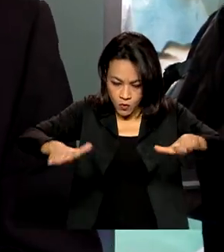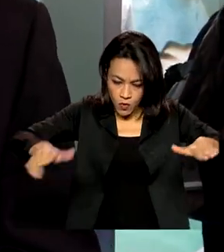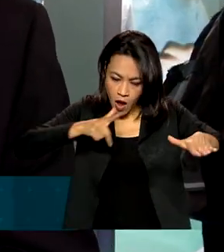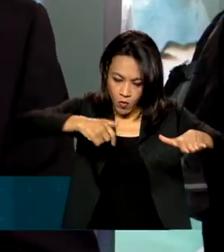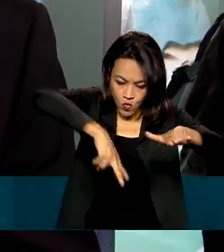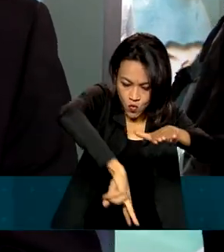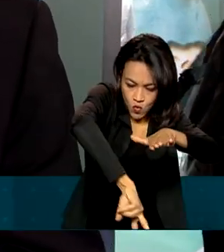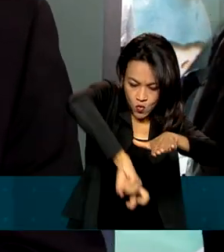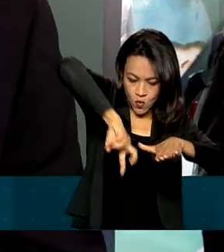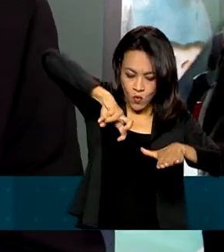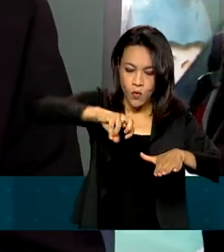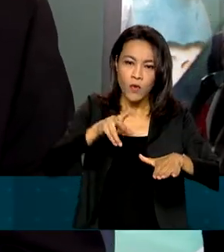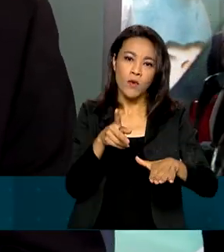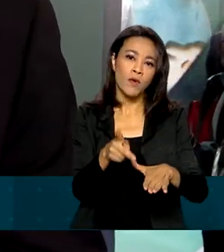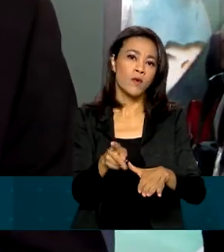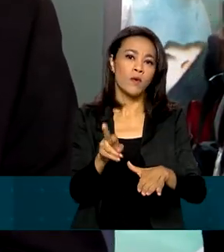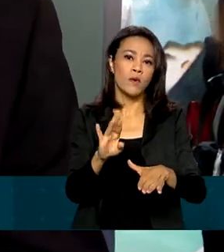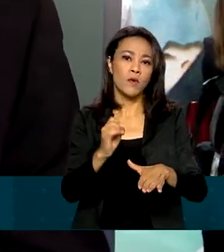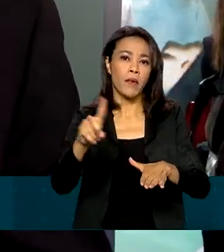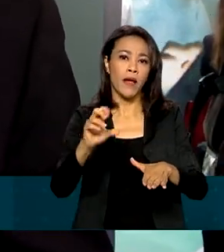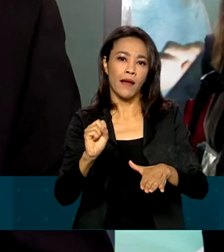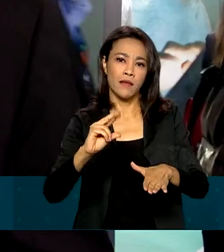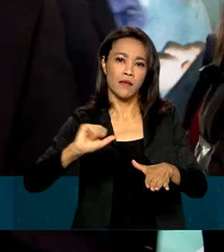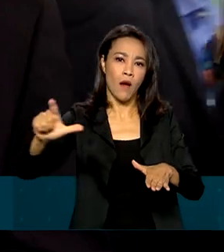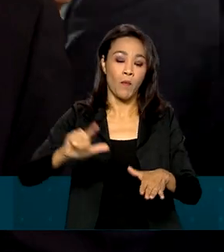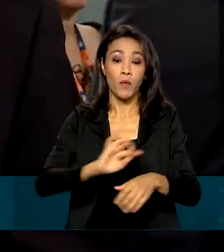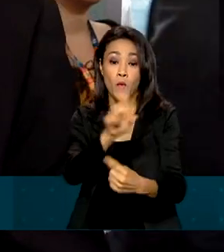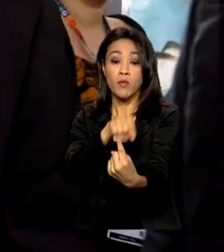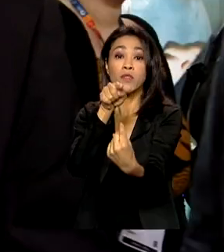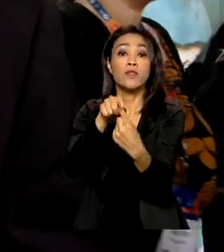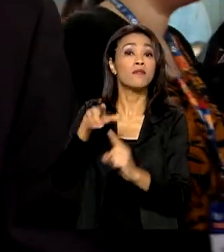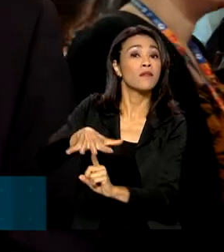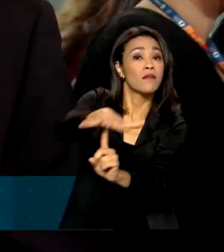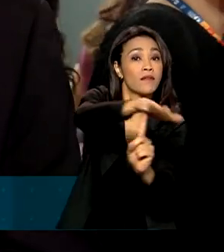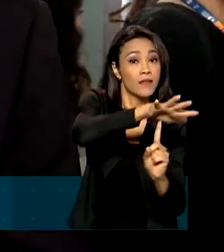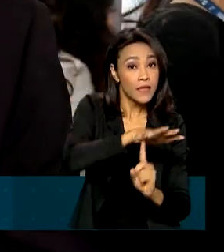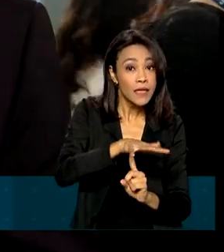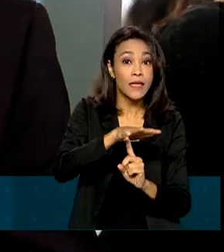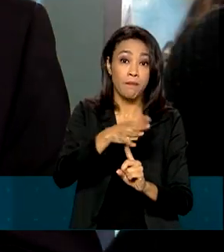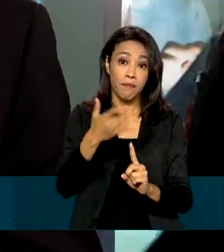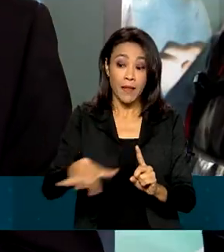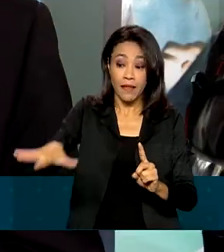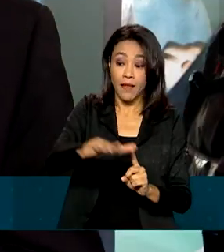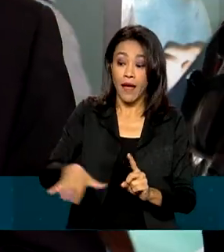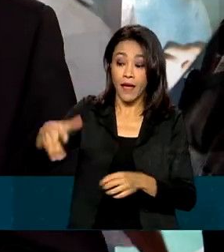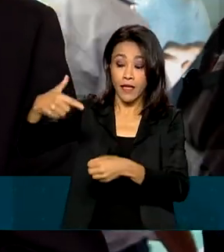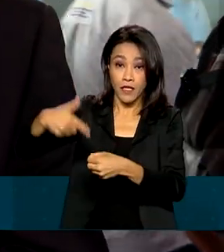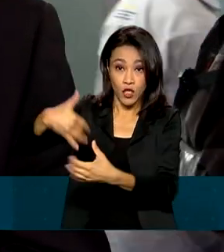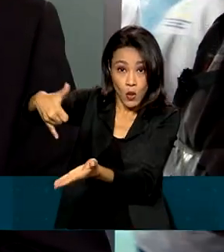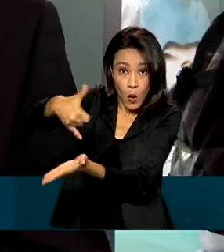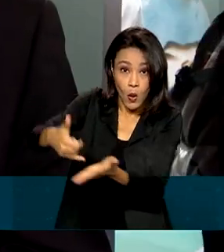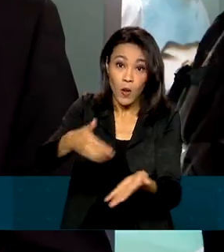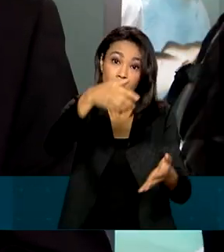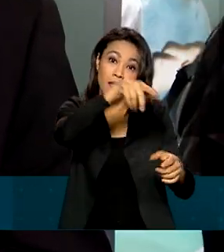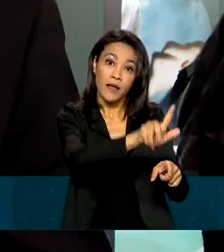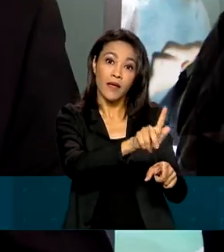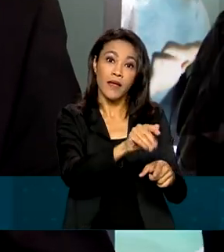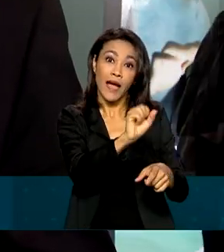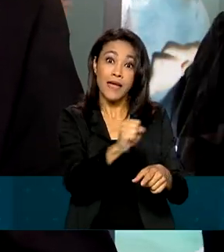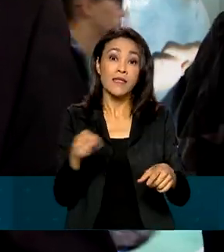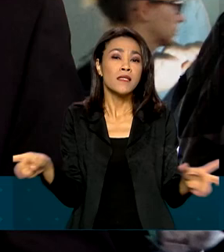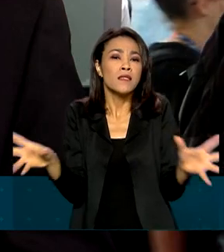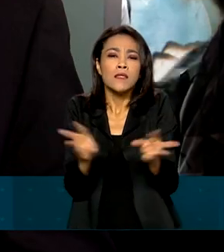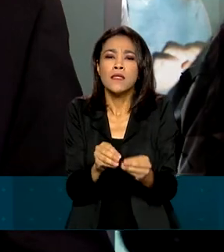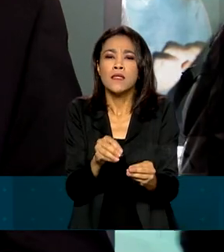em um mundo em transformação é o principal objetivo da feira. Atualmente, o setor de óleo e gás representa 15% do produto interno